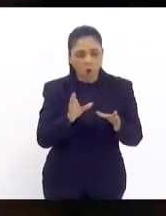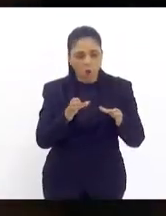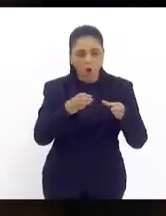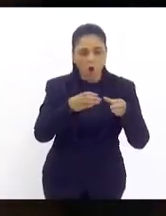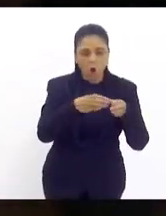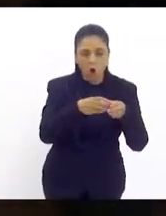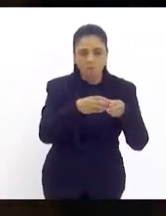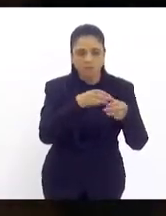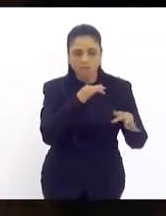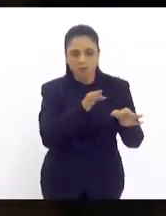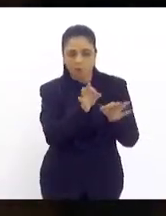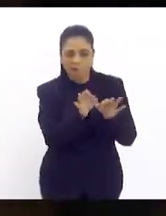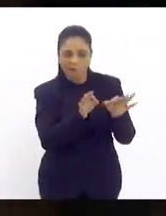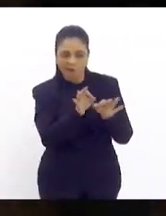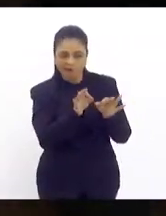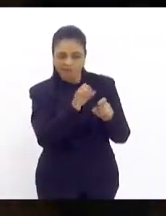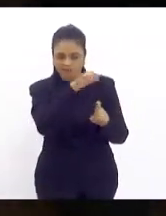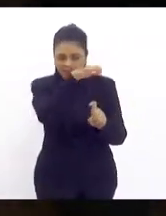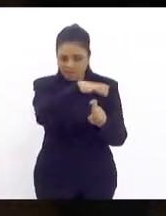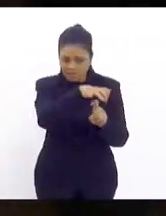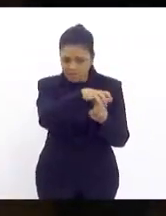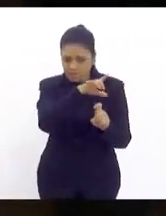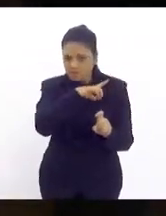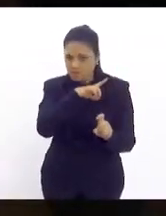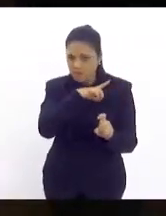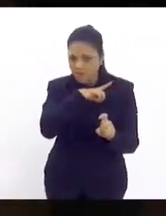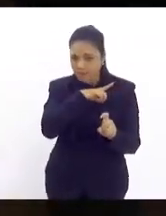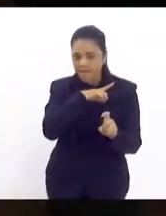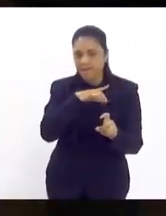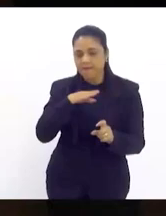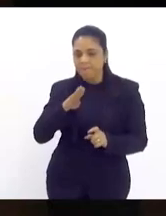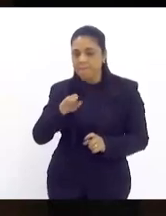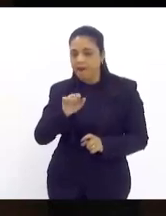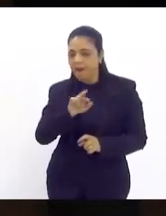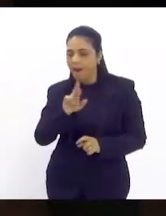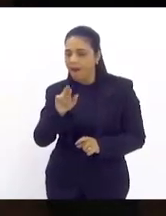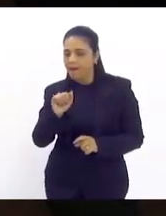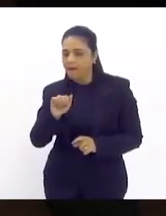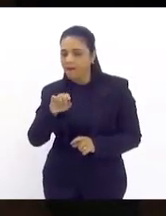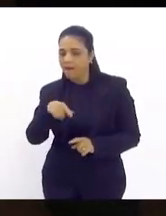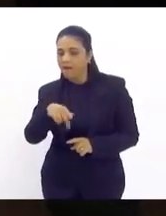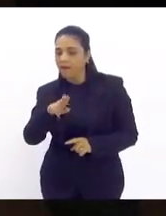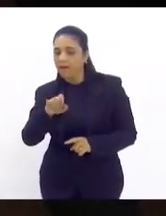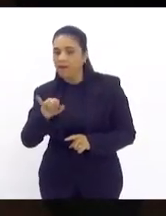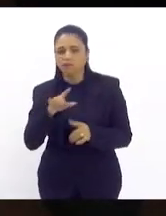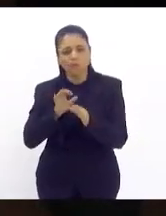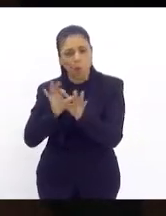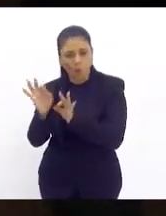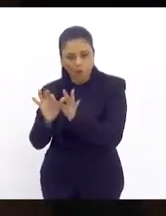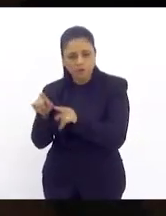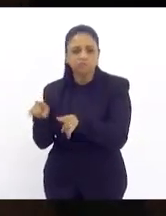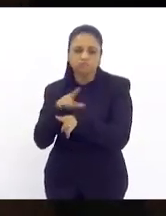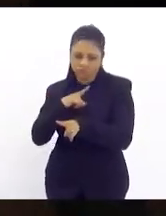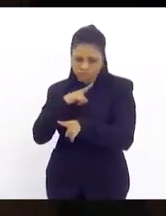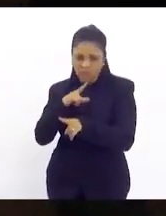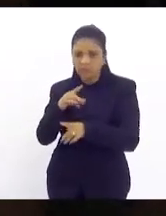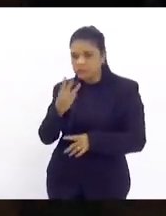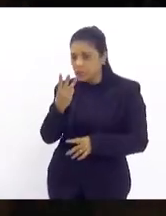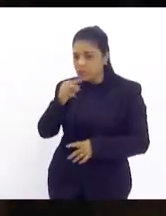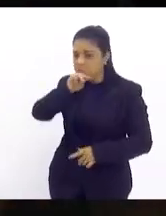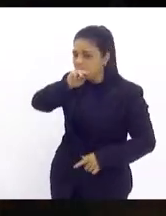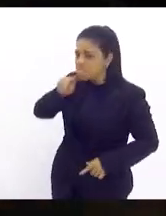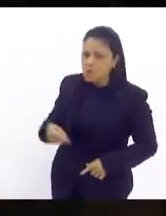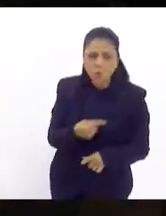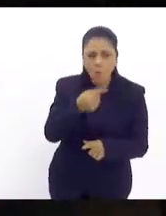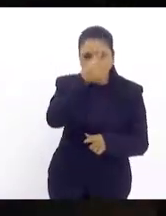organizada que existe naquela feira e de barraqueiros organizados, e que mostraram a força, mais de 3 mil pessoas na porta da